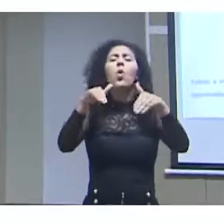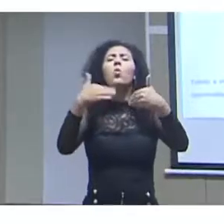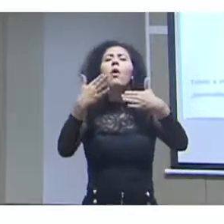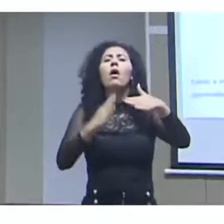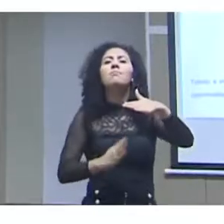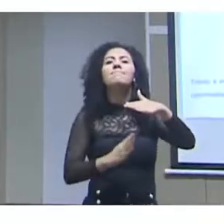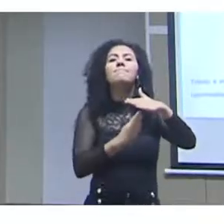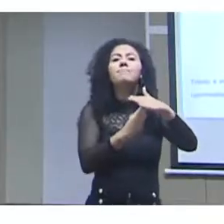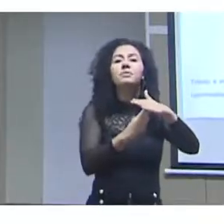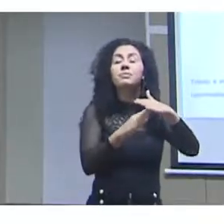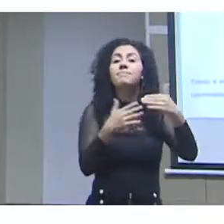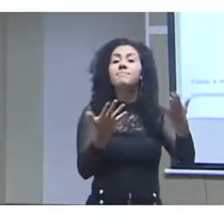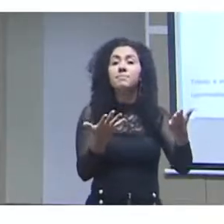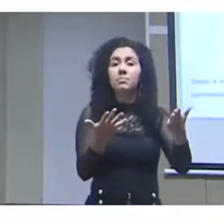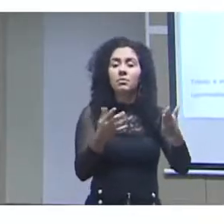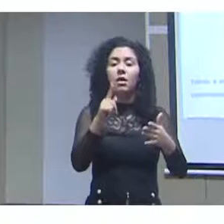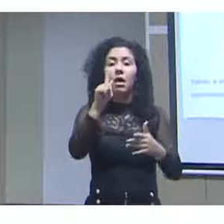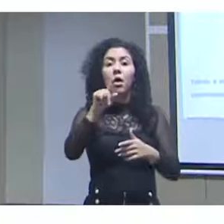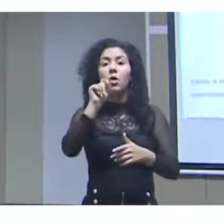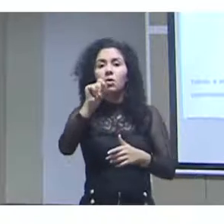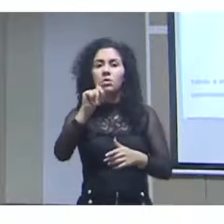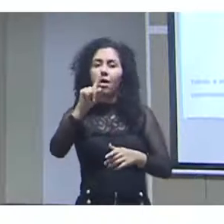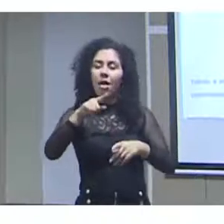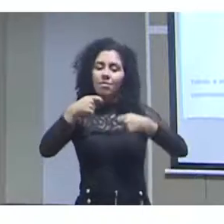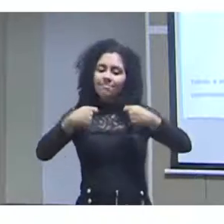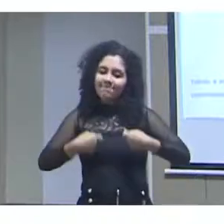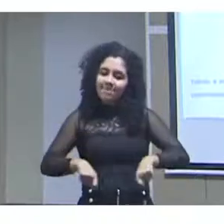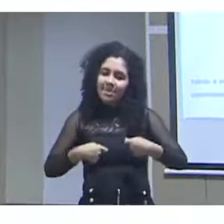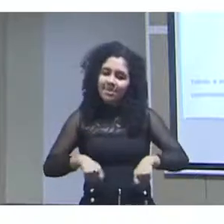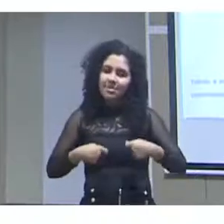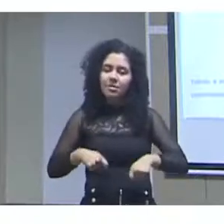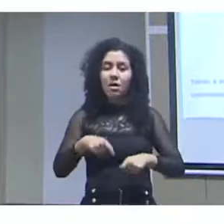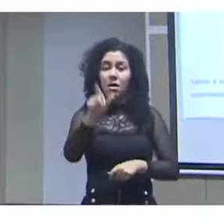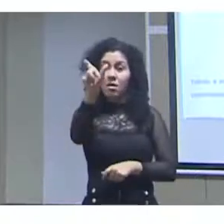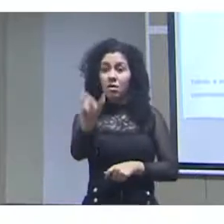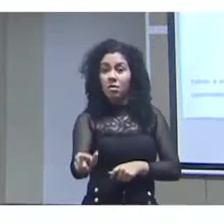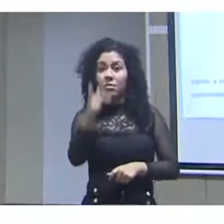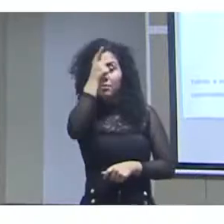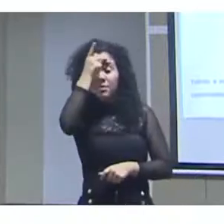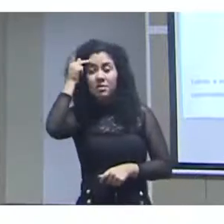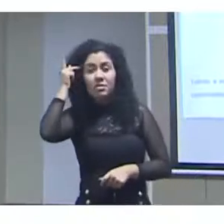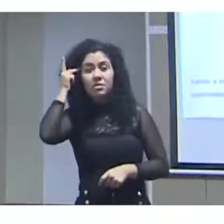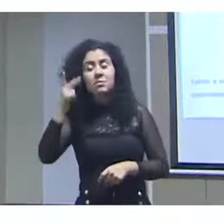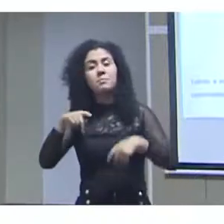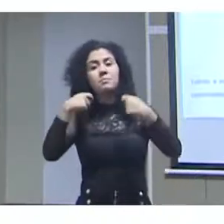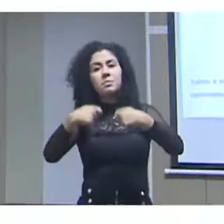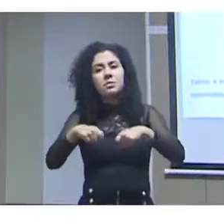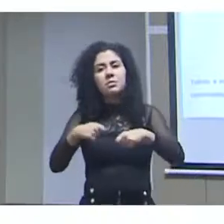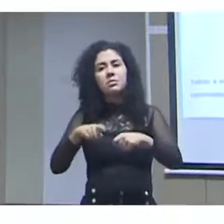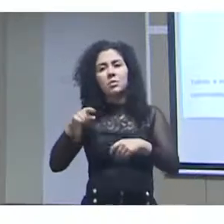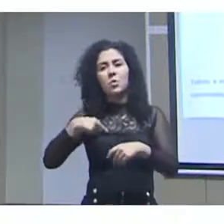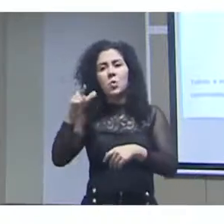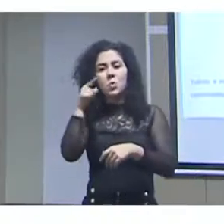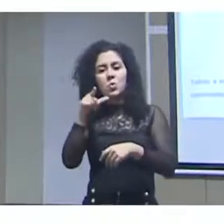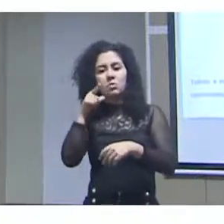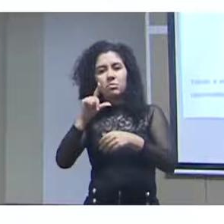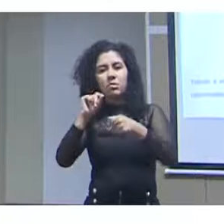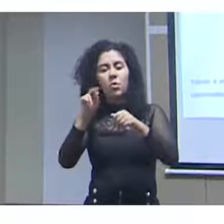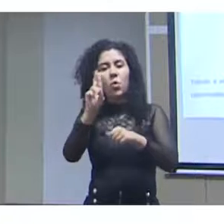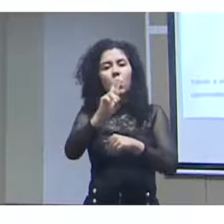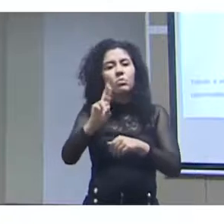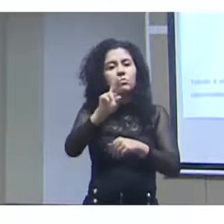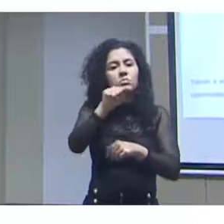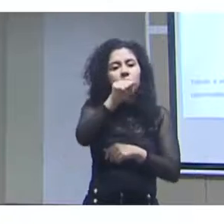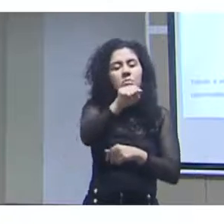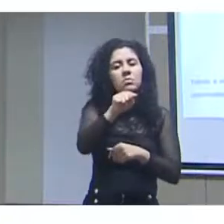as limitações? As limitações estão justamente nessa necessidade de um indivíduo que seja mais especializado para seu efetivo uso.